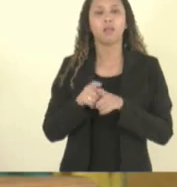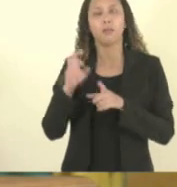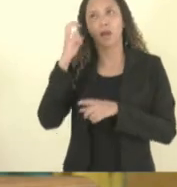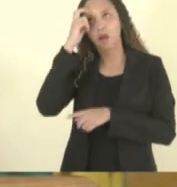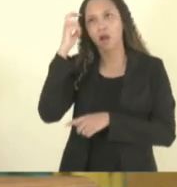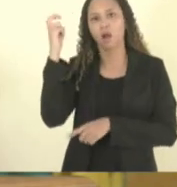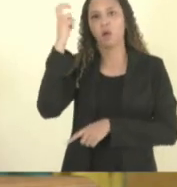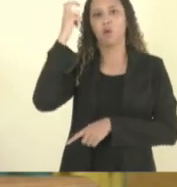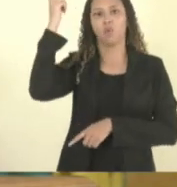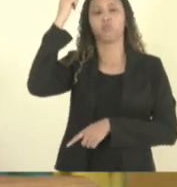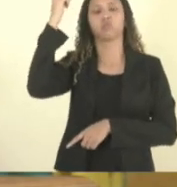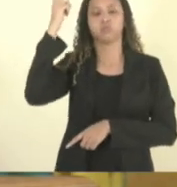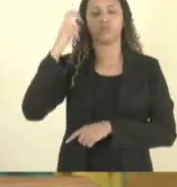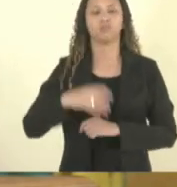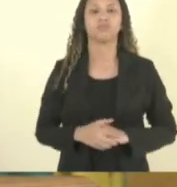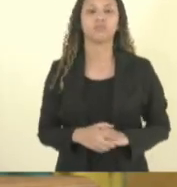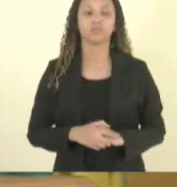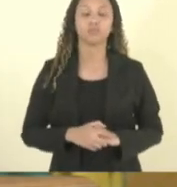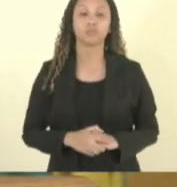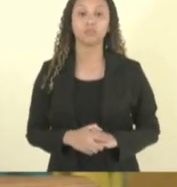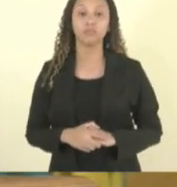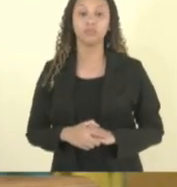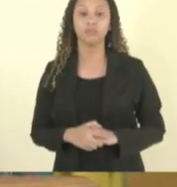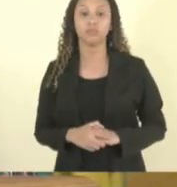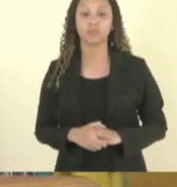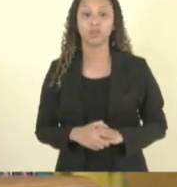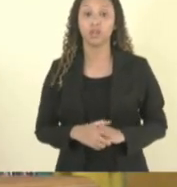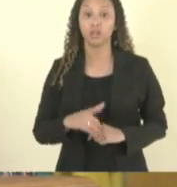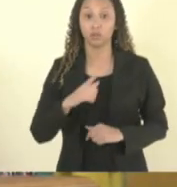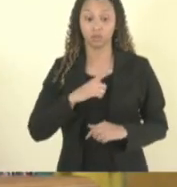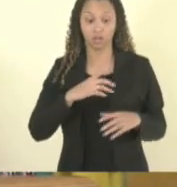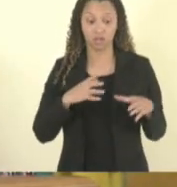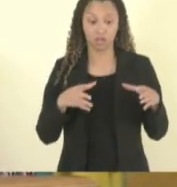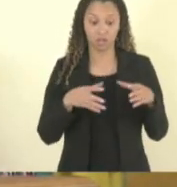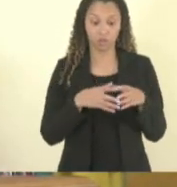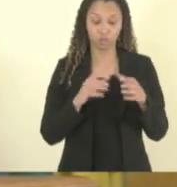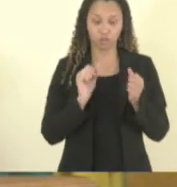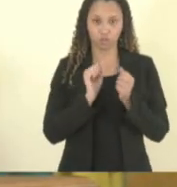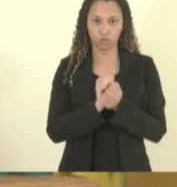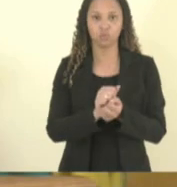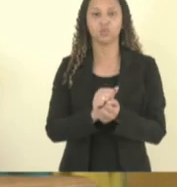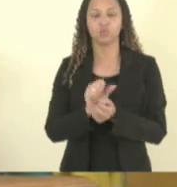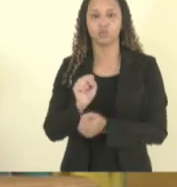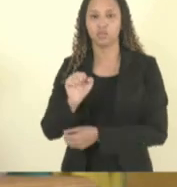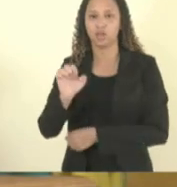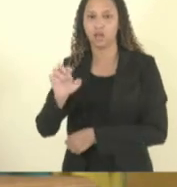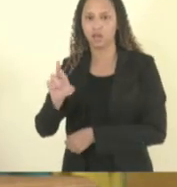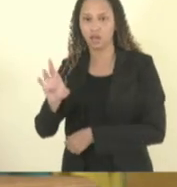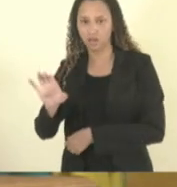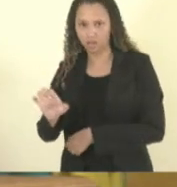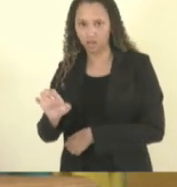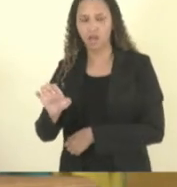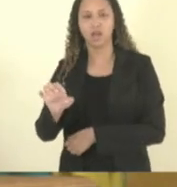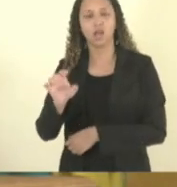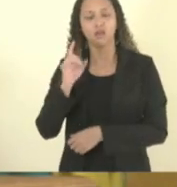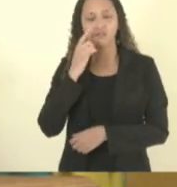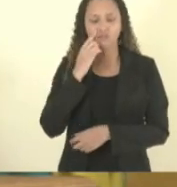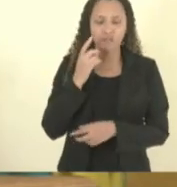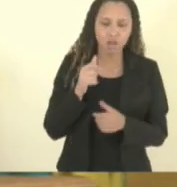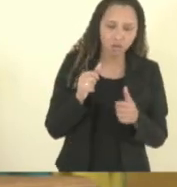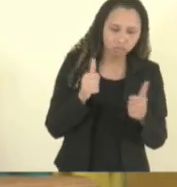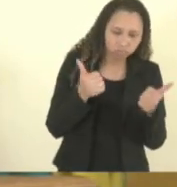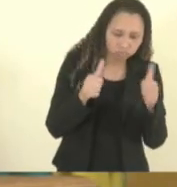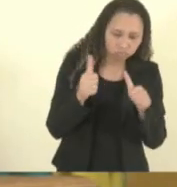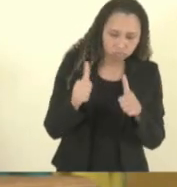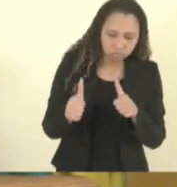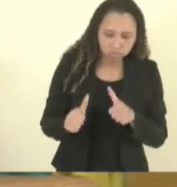superdotação essa equipe que junto com a superintendência faz todo o assessoramento e monitoramento